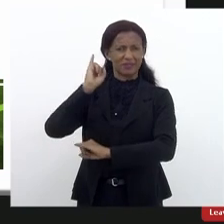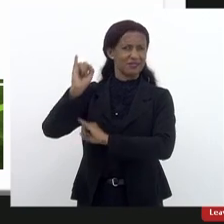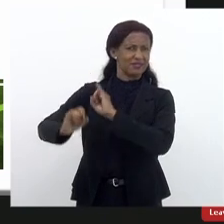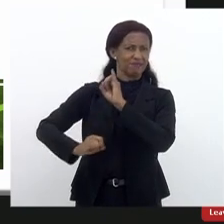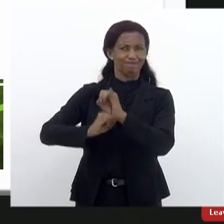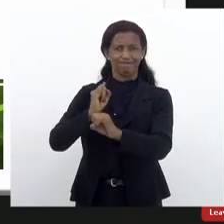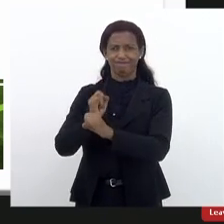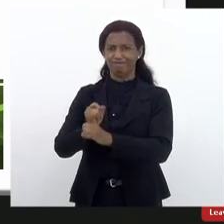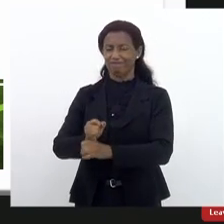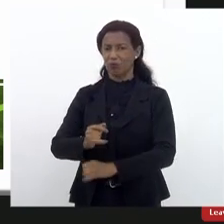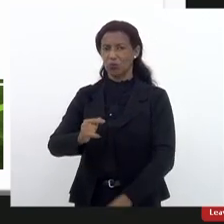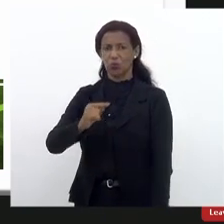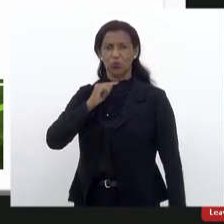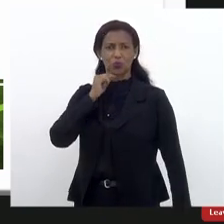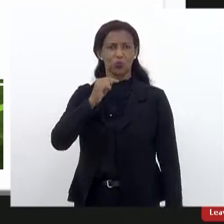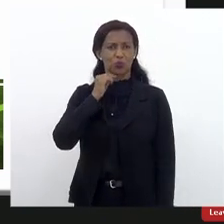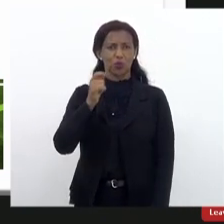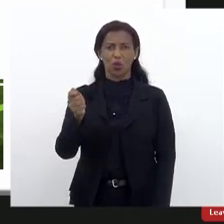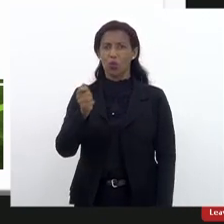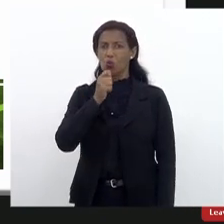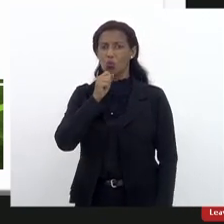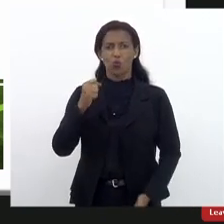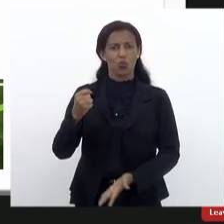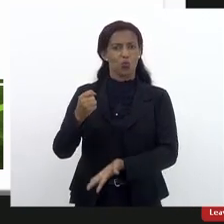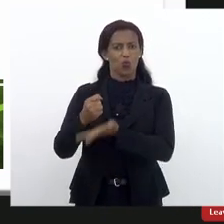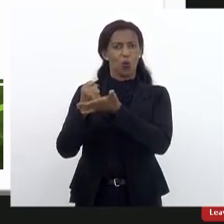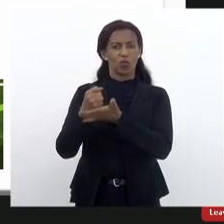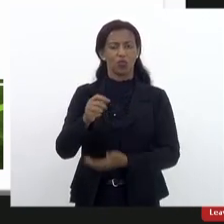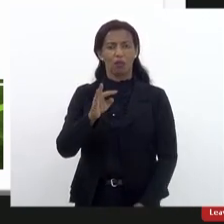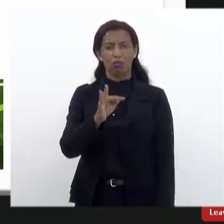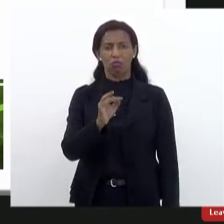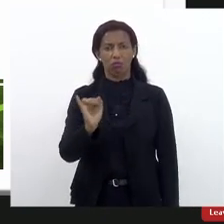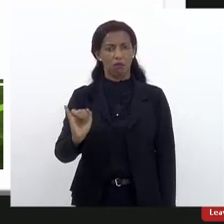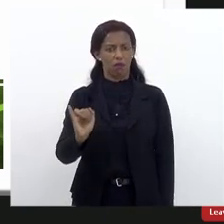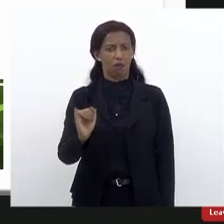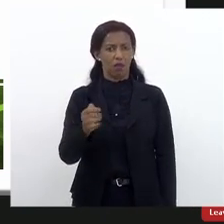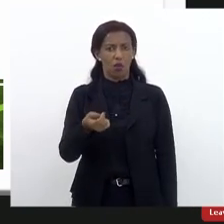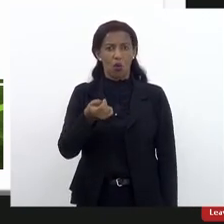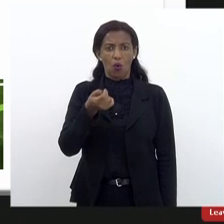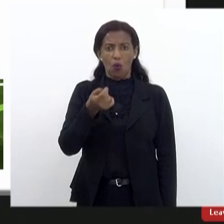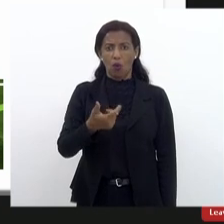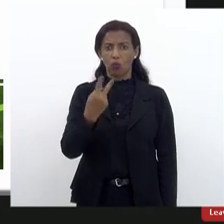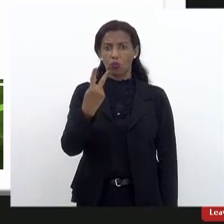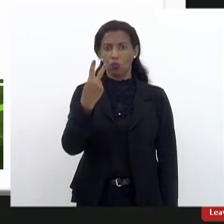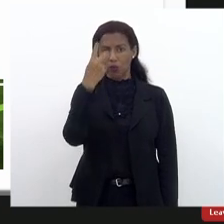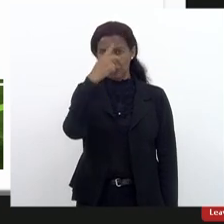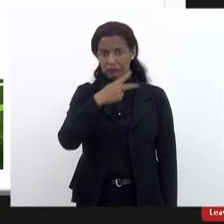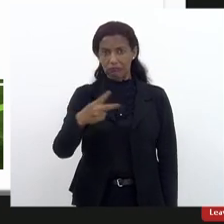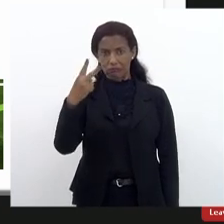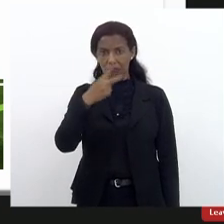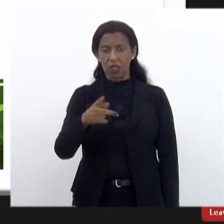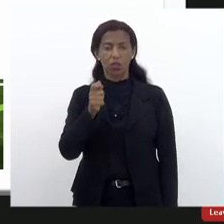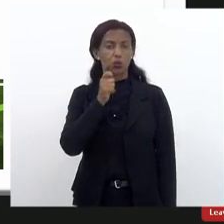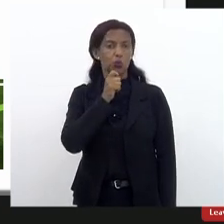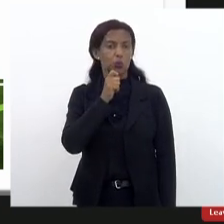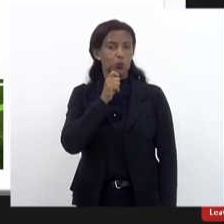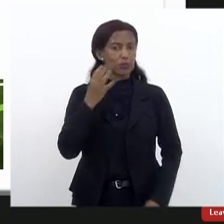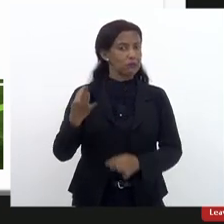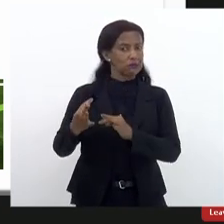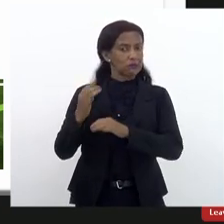deixa muito a desejar e nós não temos suporte de TI. Então, nós já chegamos a ficar quase duas semanas sem internet, o que, obviamente,